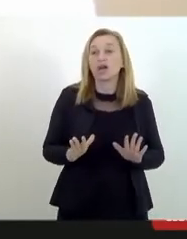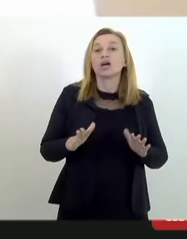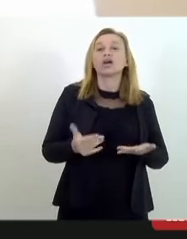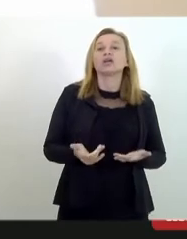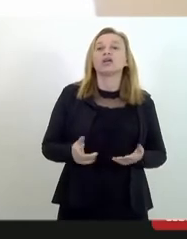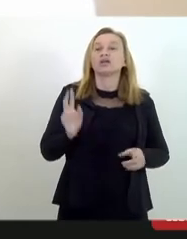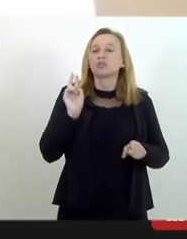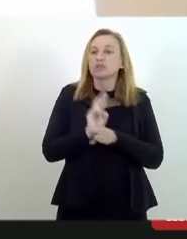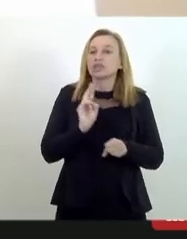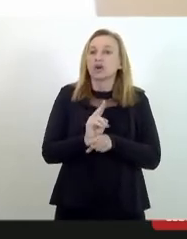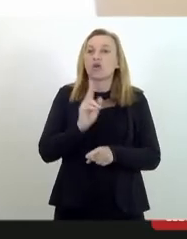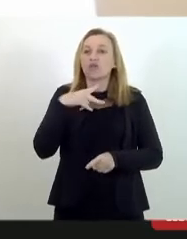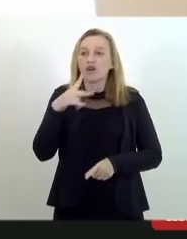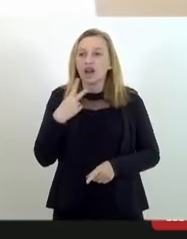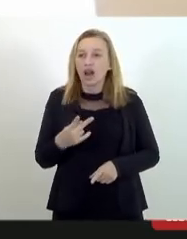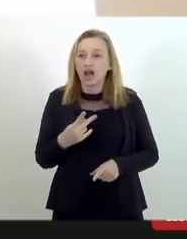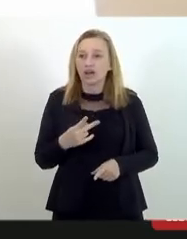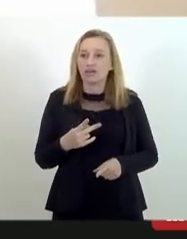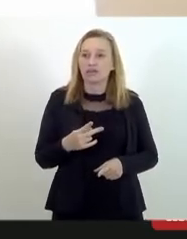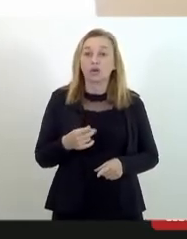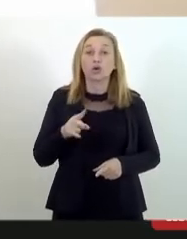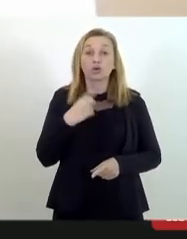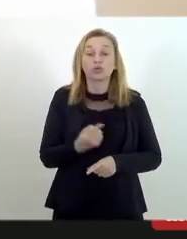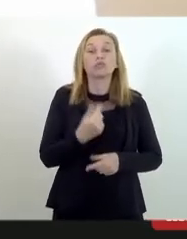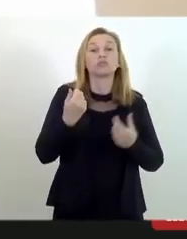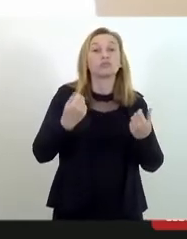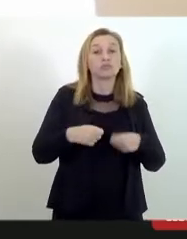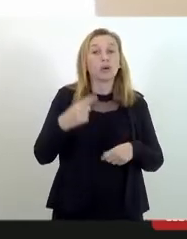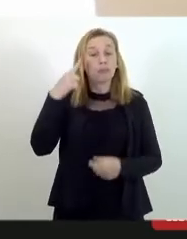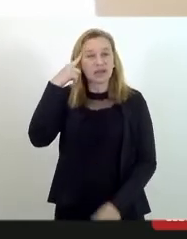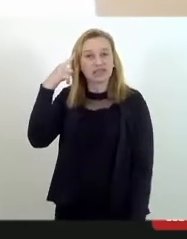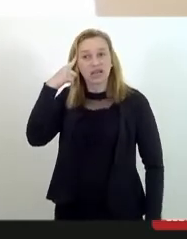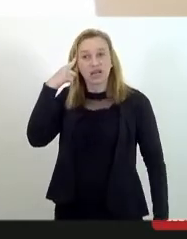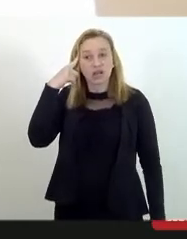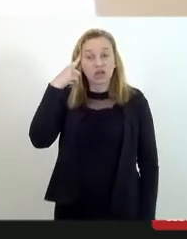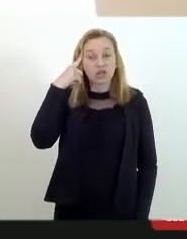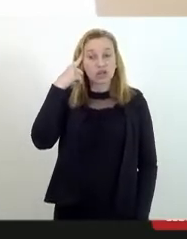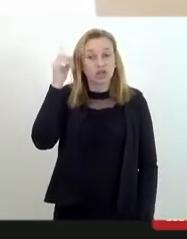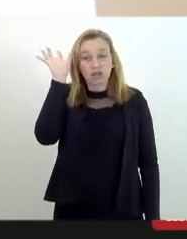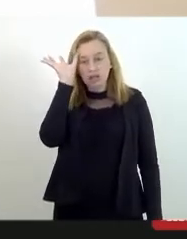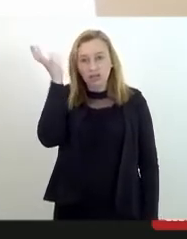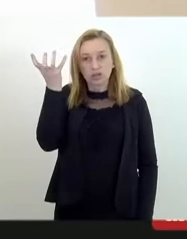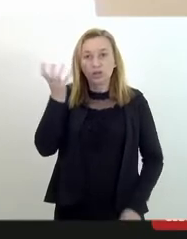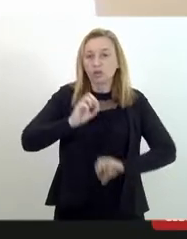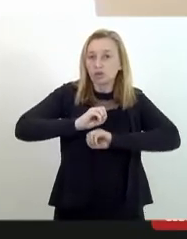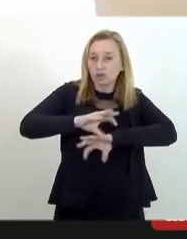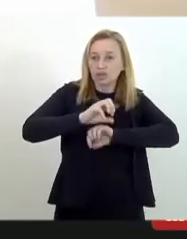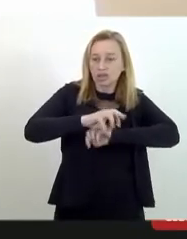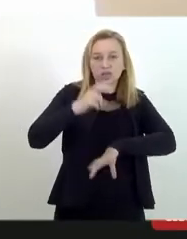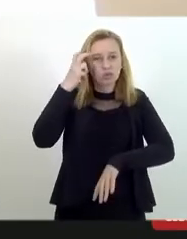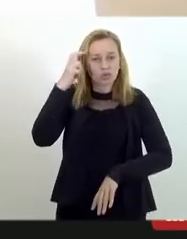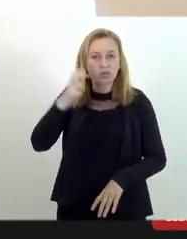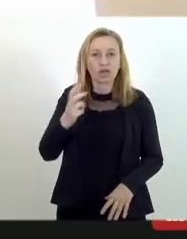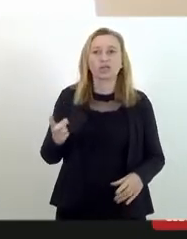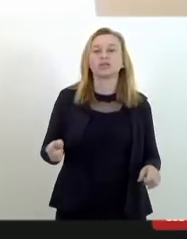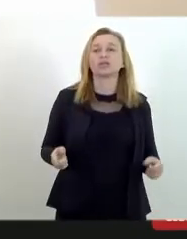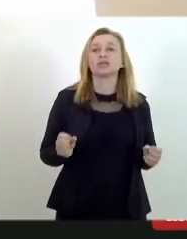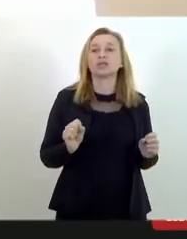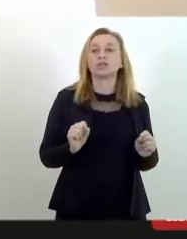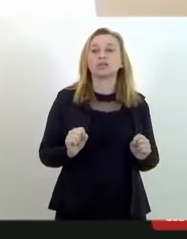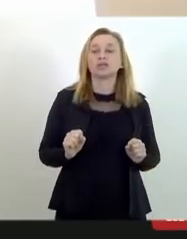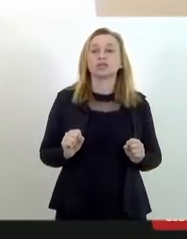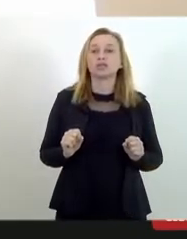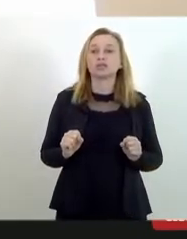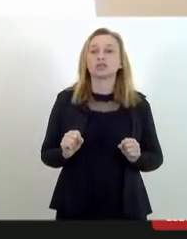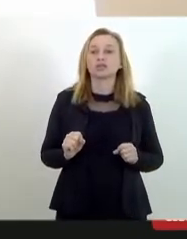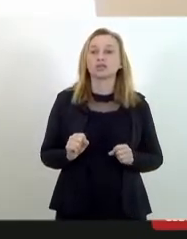na prevenção, eu dizia, é indispensável que nós pensamos em produções educacionais e culturais e para além disso em posturas